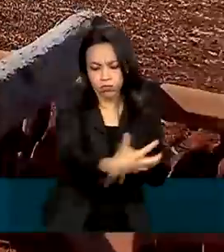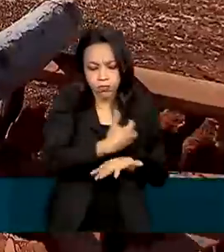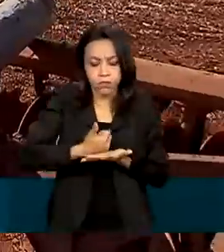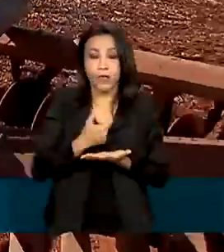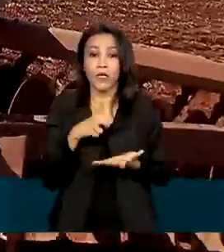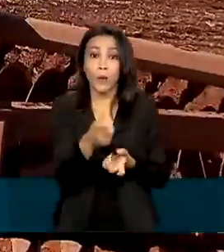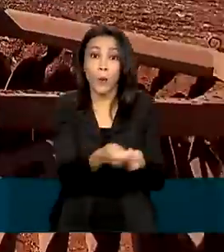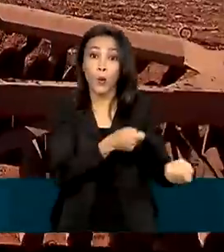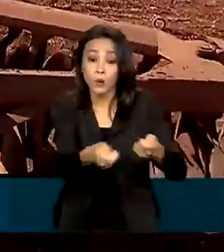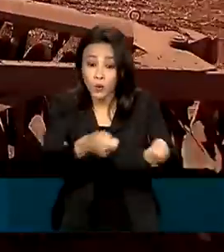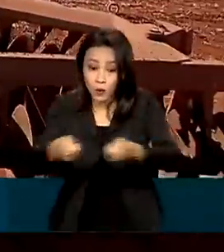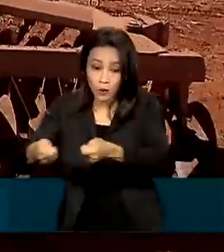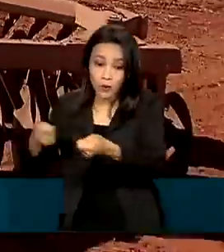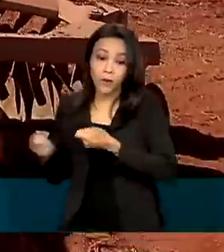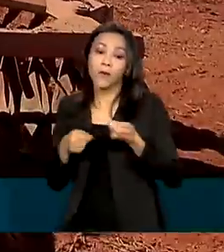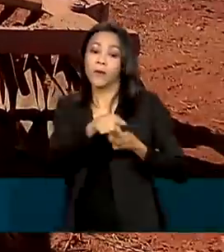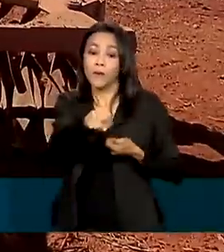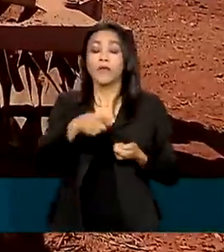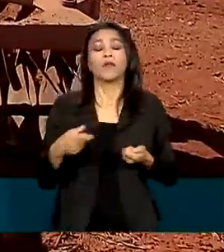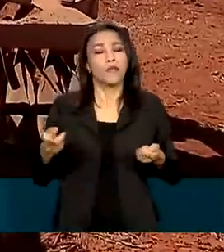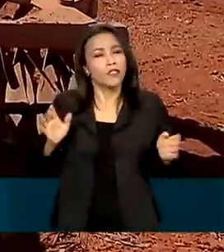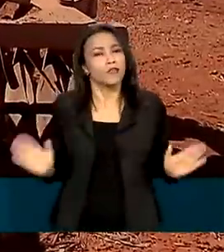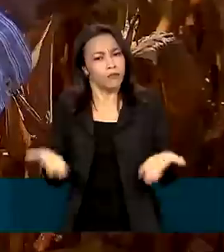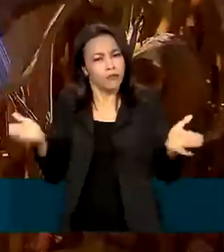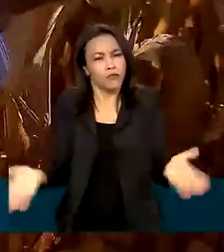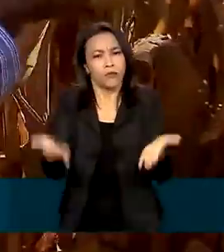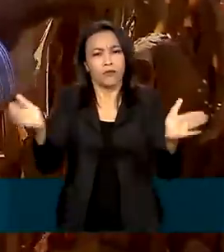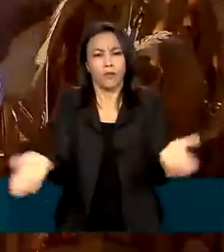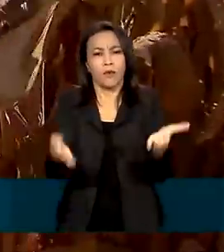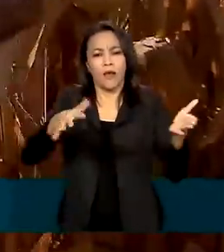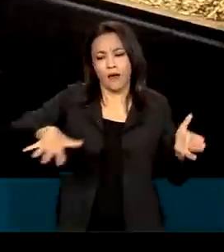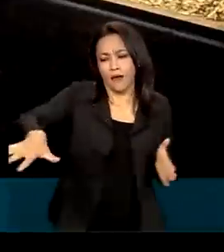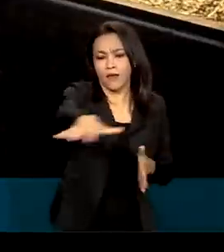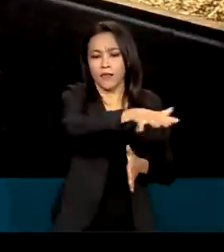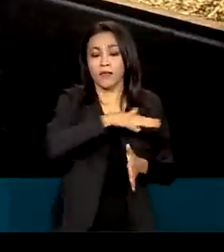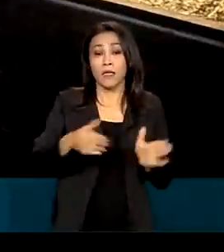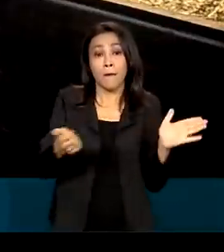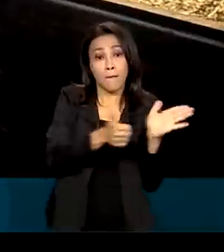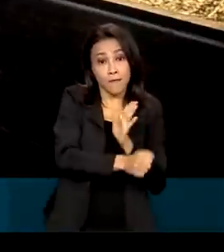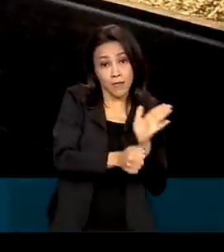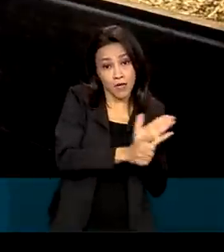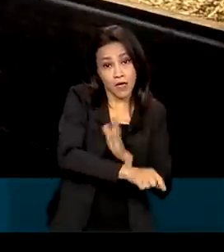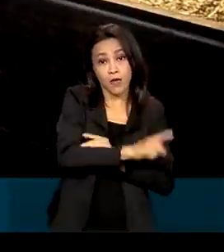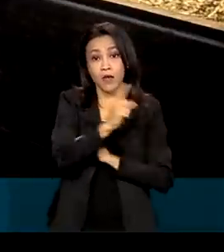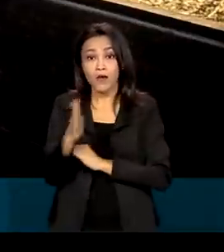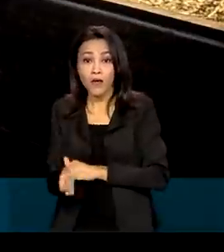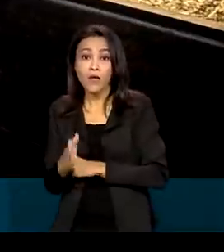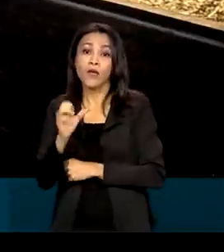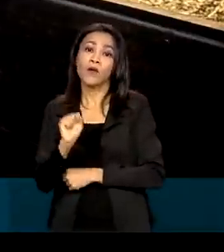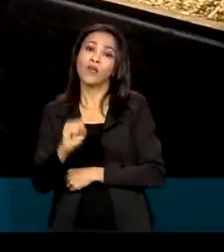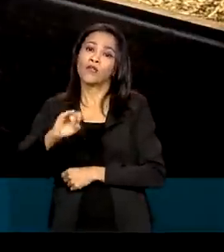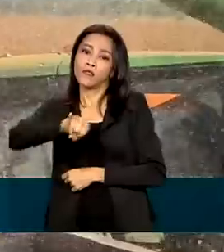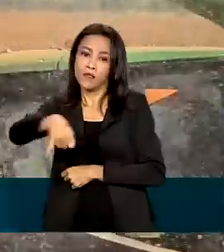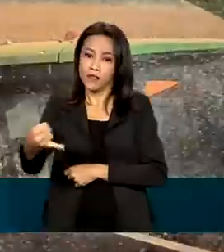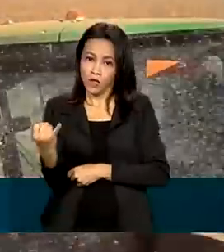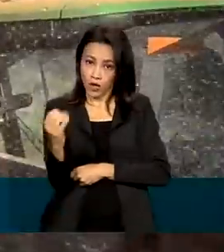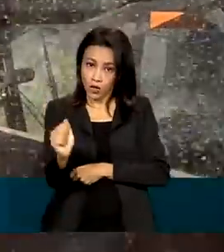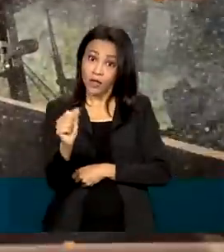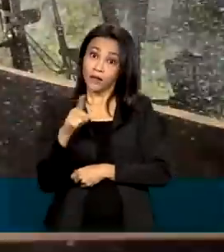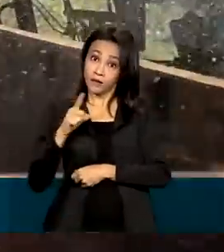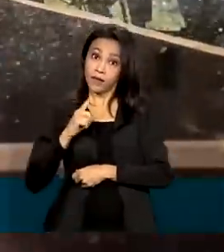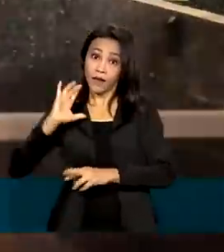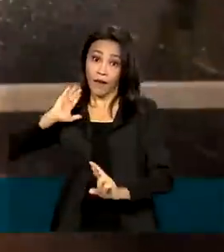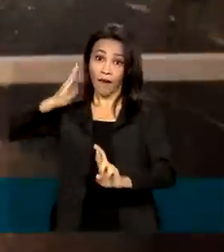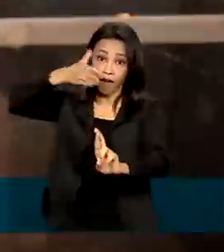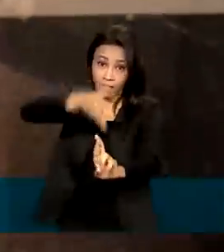e estimar a produtividade potencial da lavoura de milho e soja e também se tornar referência